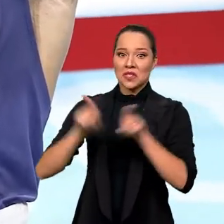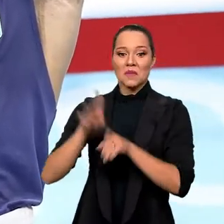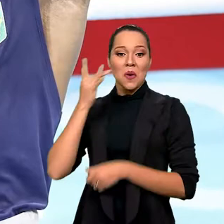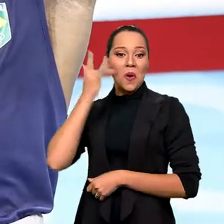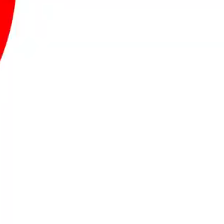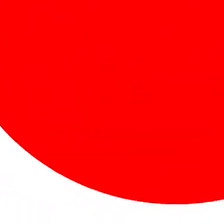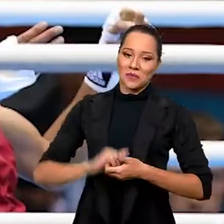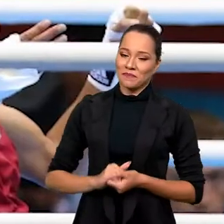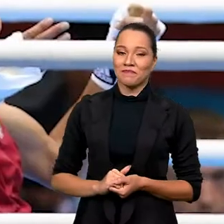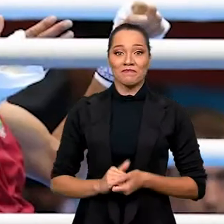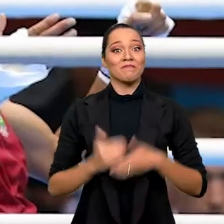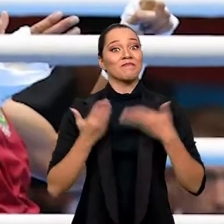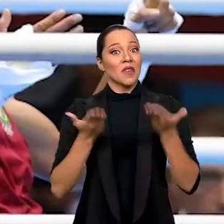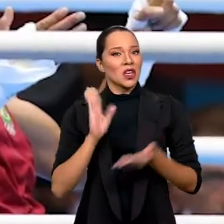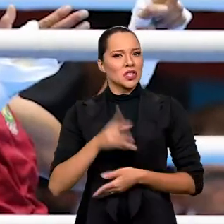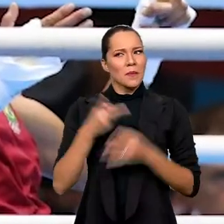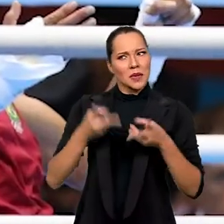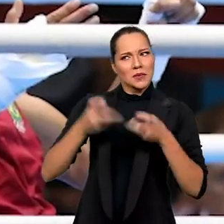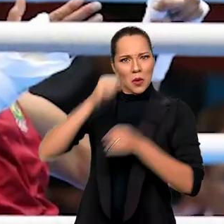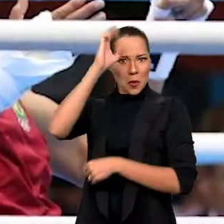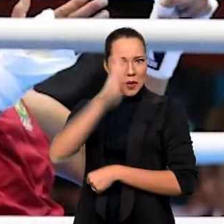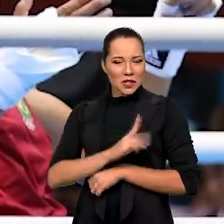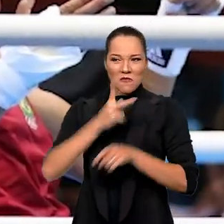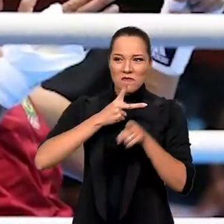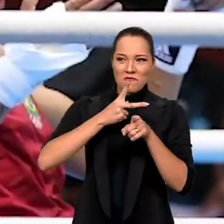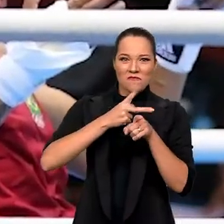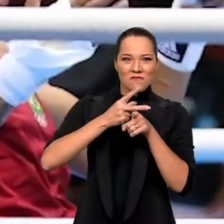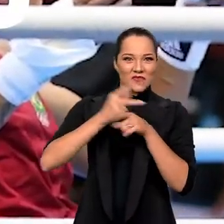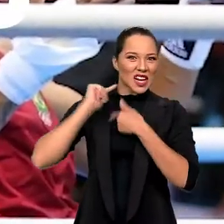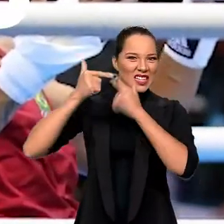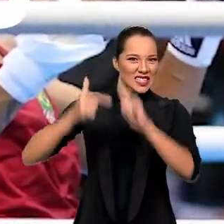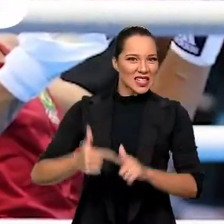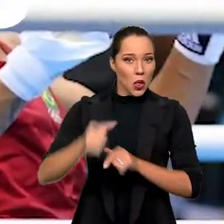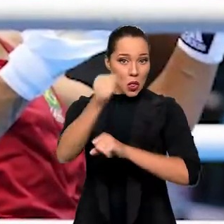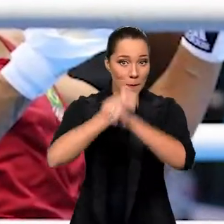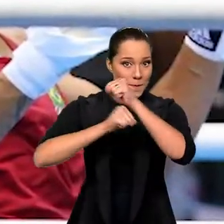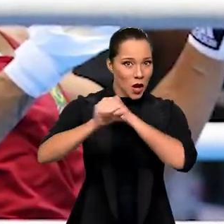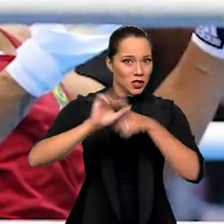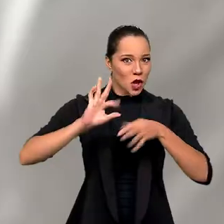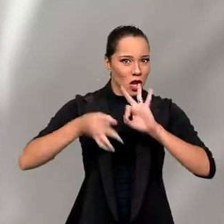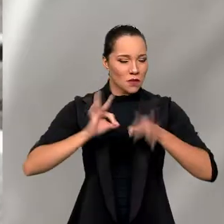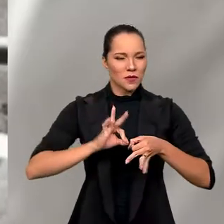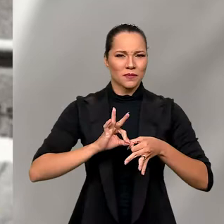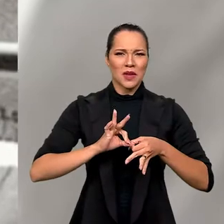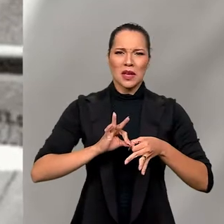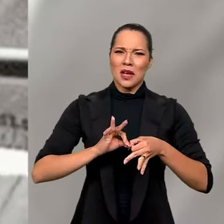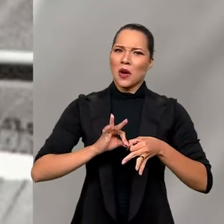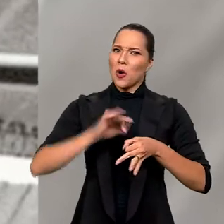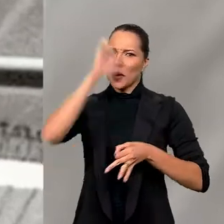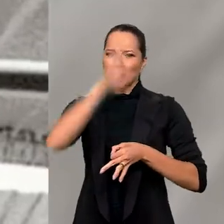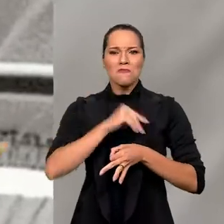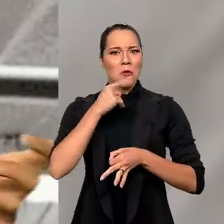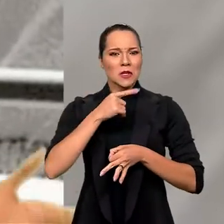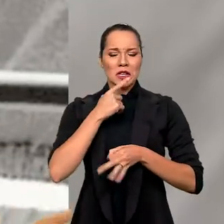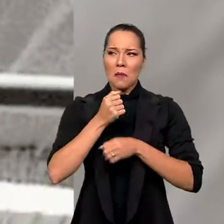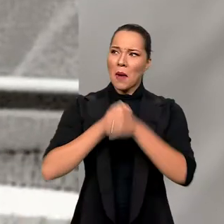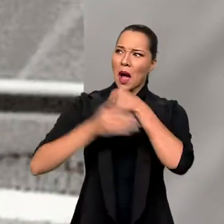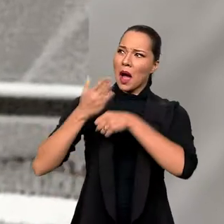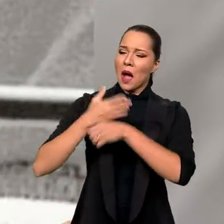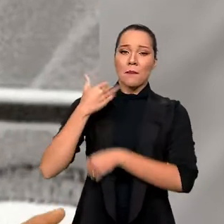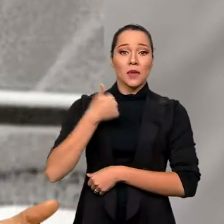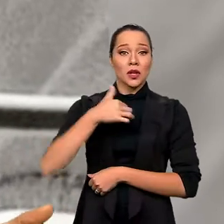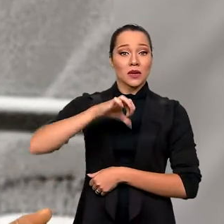um ouro. Aliás, já reparou como o Brasil vem ganhando tradição no boxe olímpico? O Brasil não ganhava medalha no boxe desde